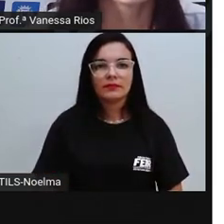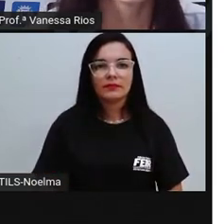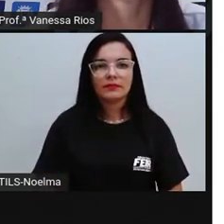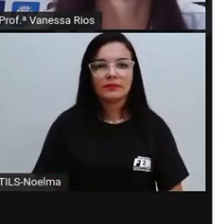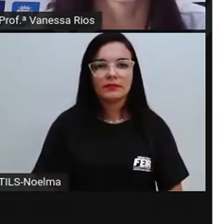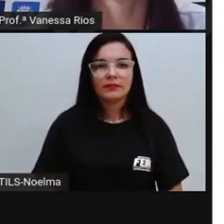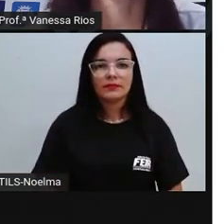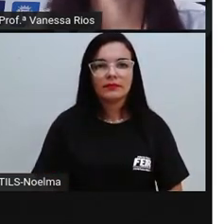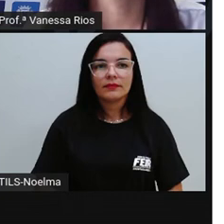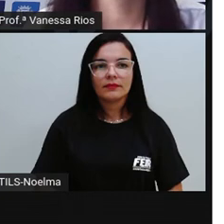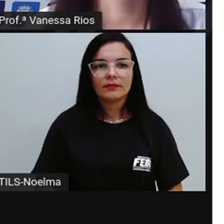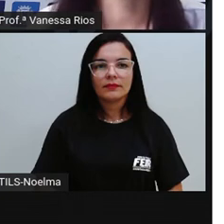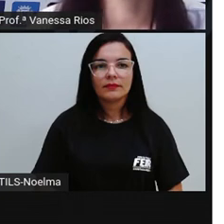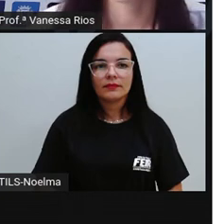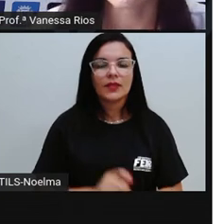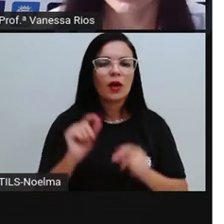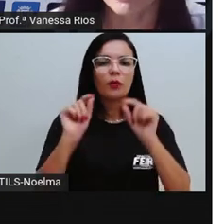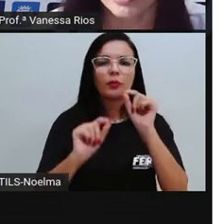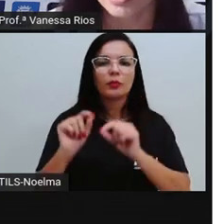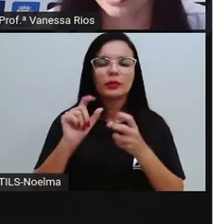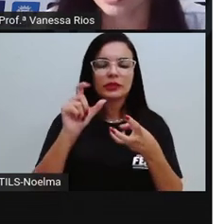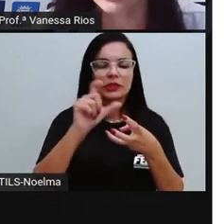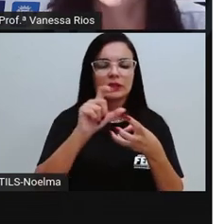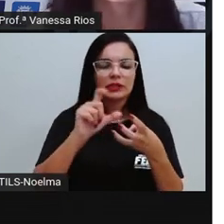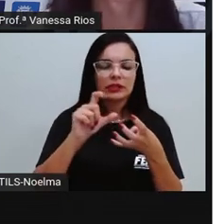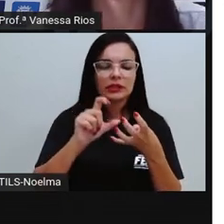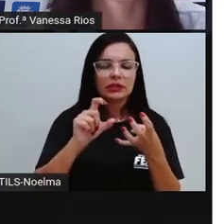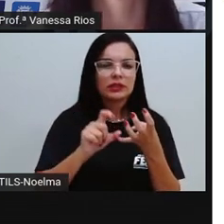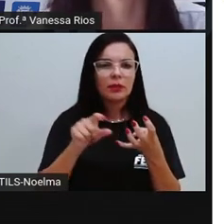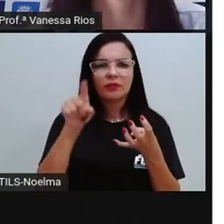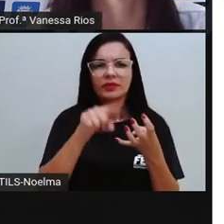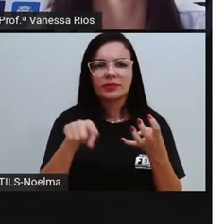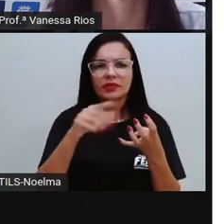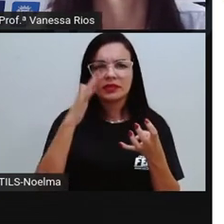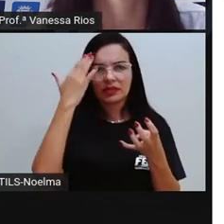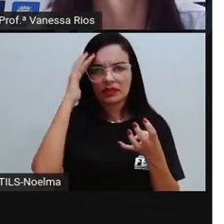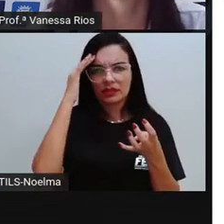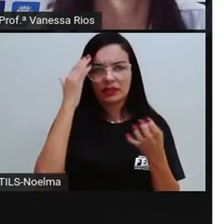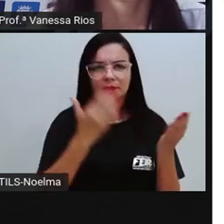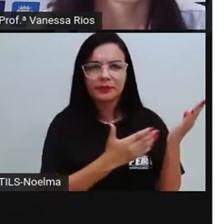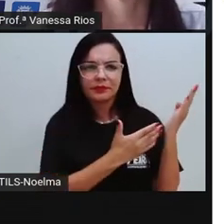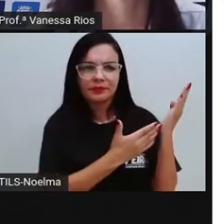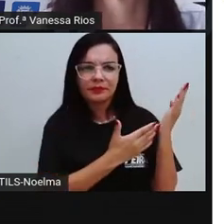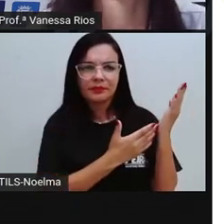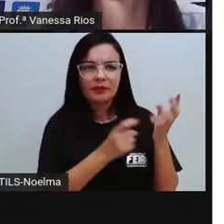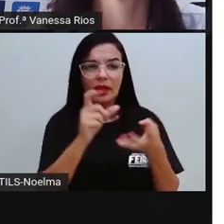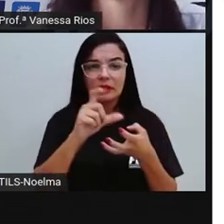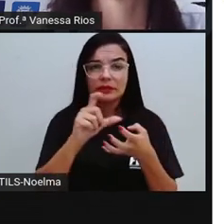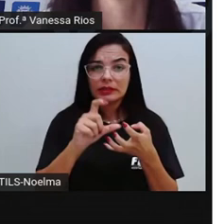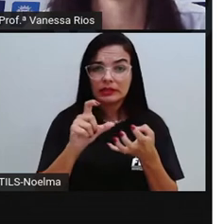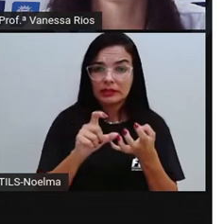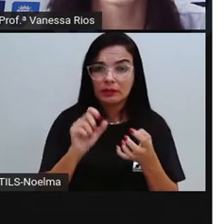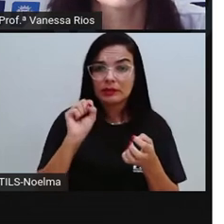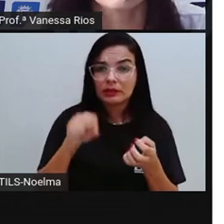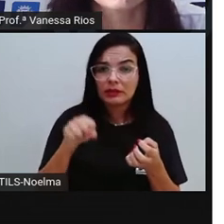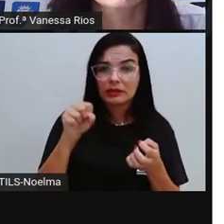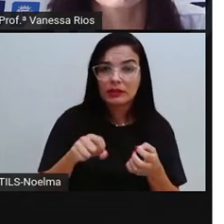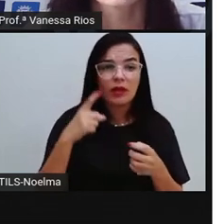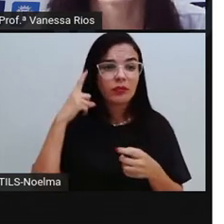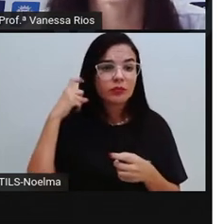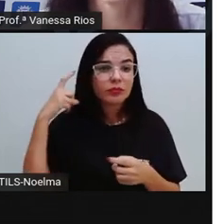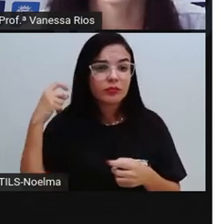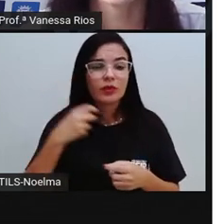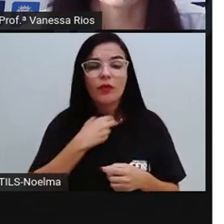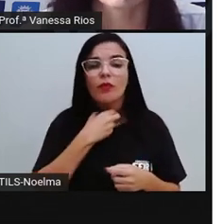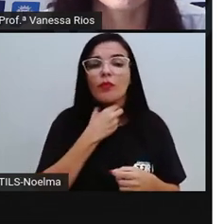Então, olhem só. O que é que são sílabas? Entenderam aí o que é que são sílabas? As sílabas, elas são fonimas